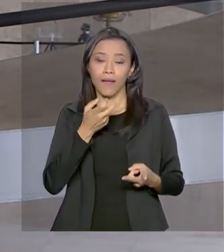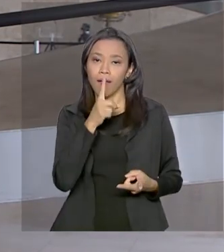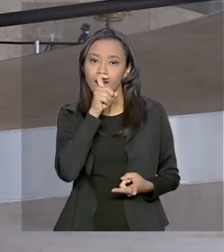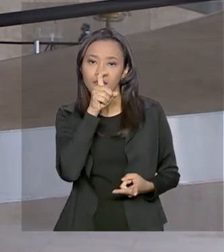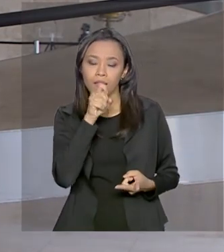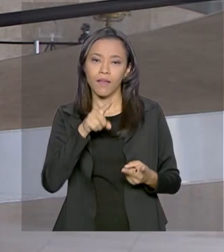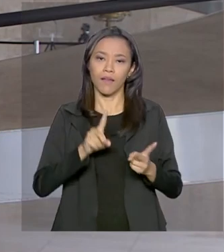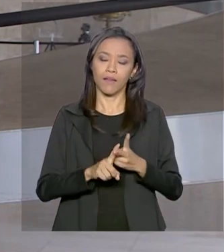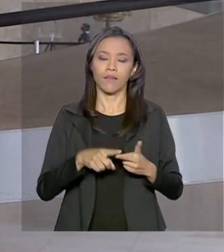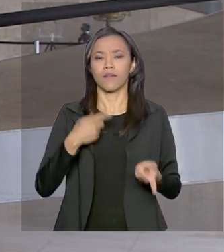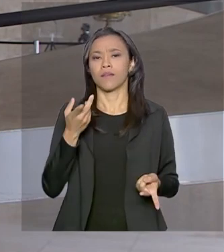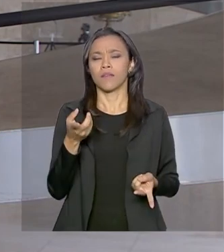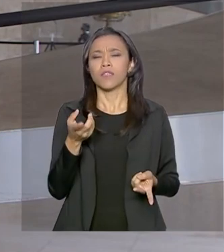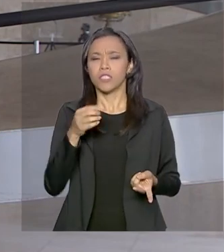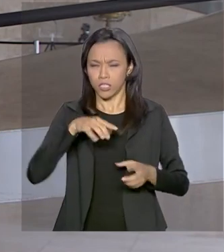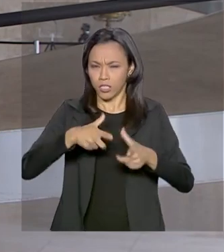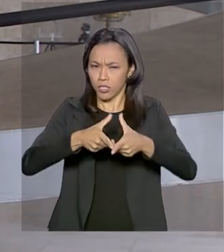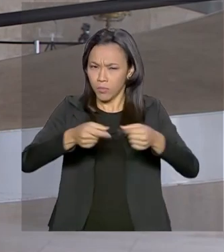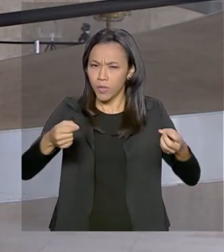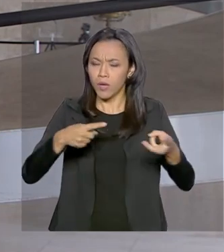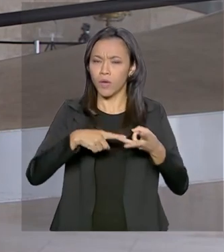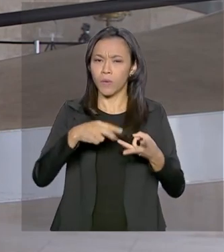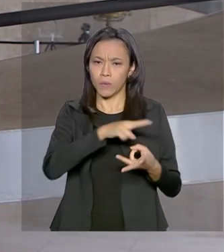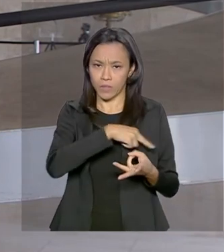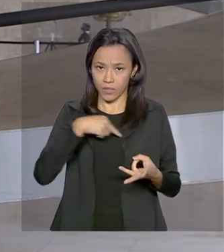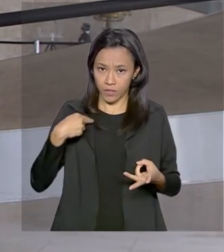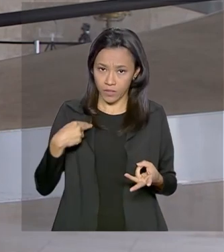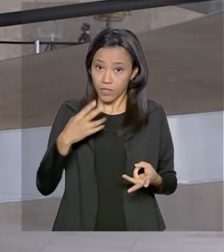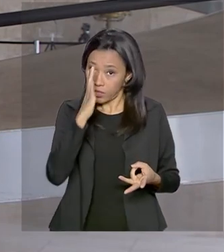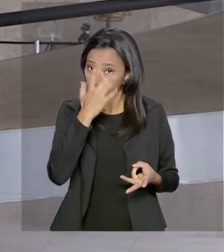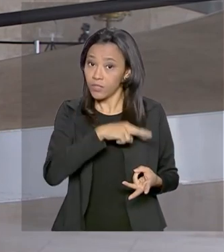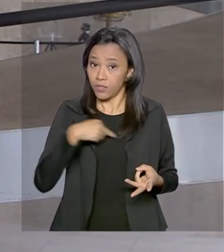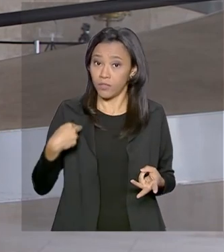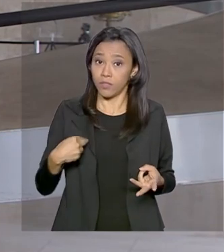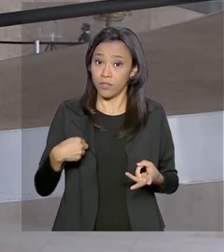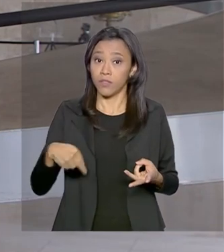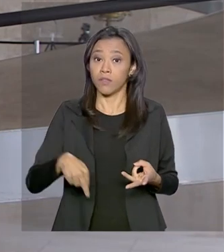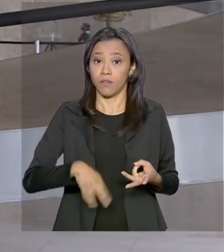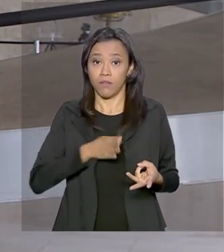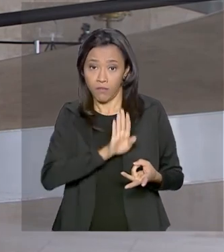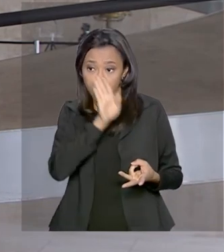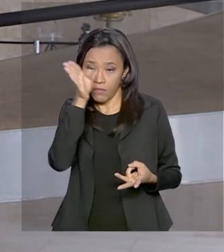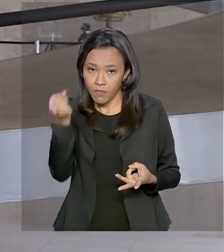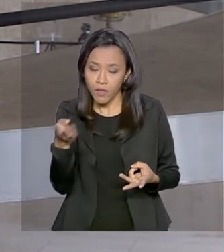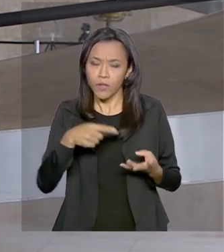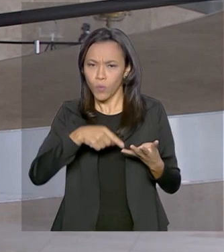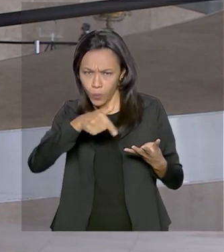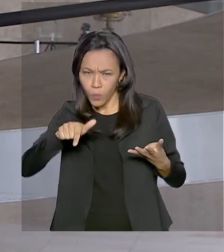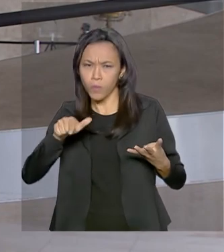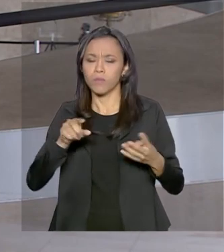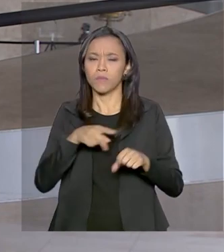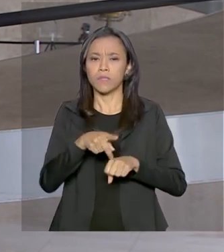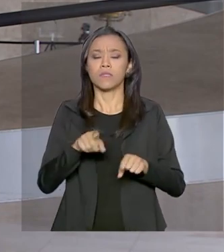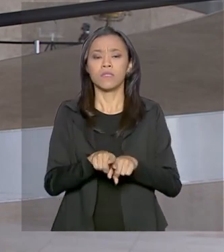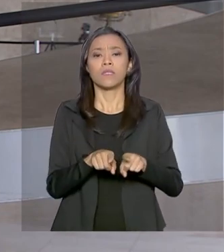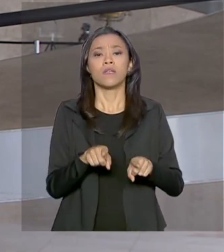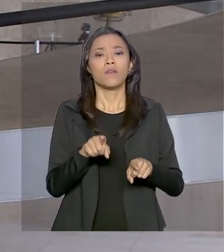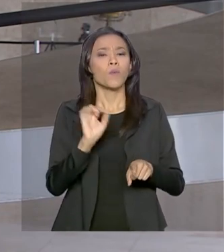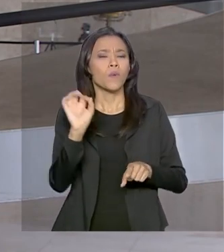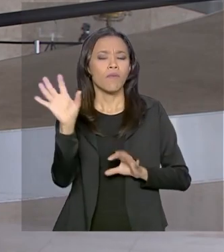também estão na lista Japão e China. De acordo com o Itamaraty, o governo brasileiro vem trabalhando por uma aproximação